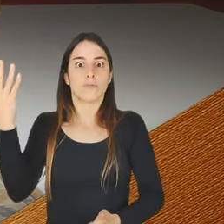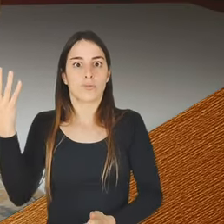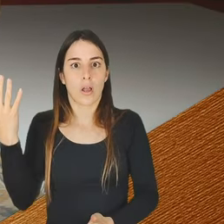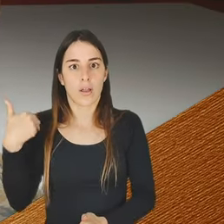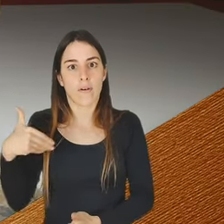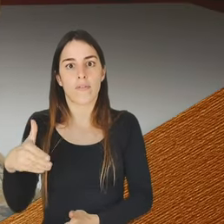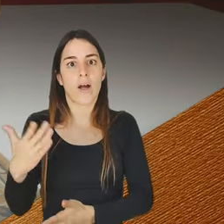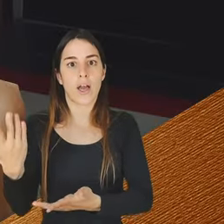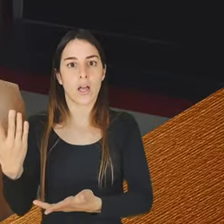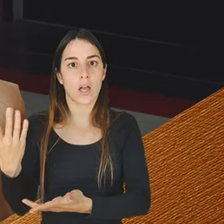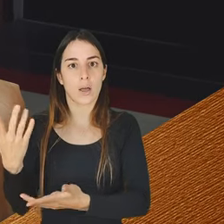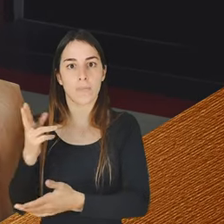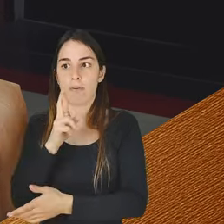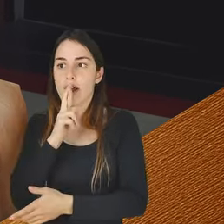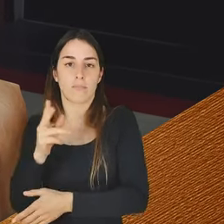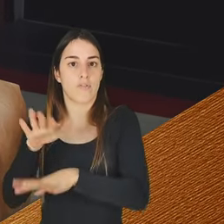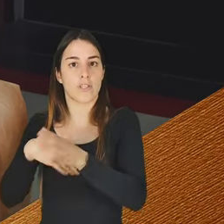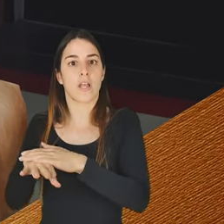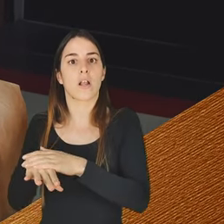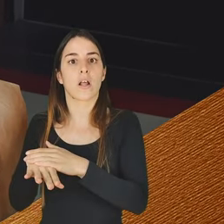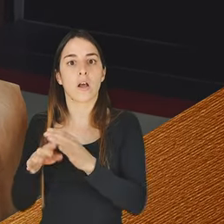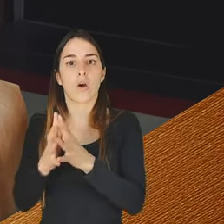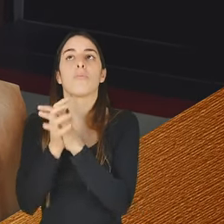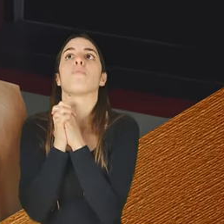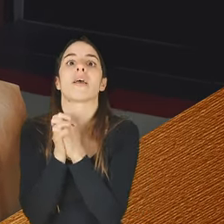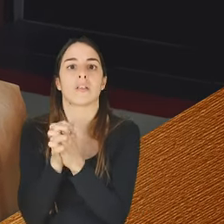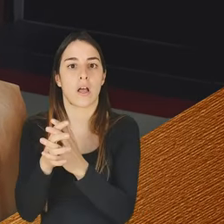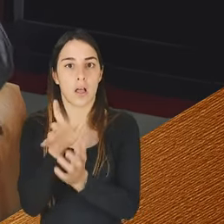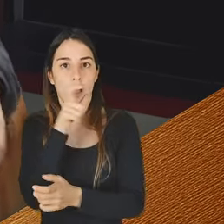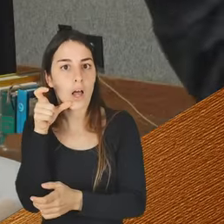Fátima fazer promessa? Com que joelhos, Vitor? Com que joelhos? Com que joelhos?